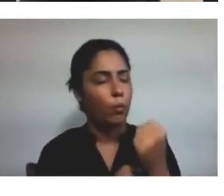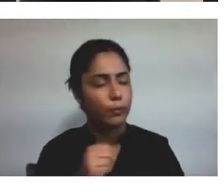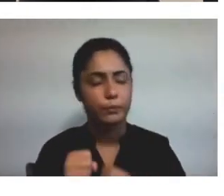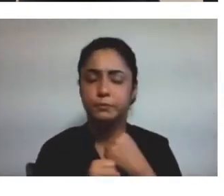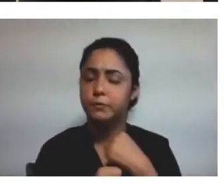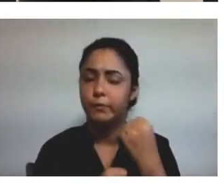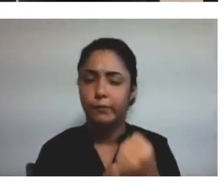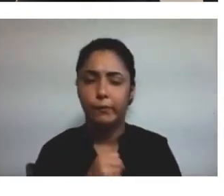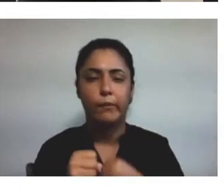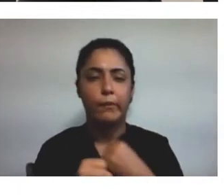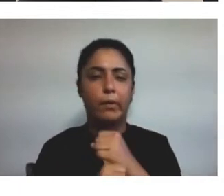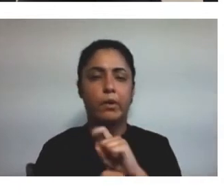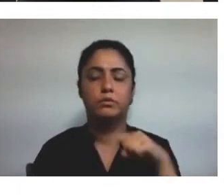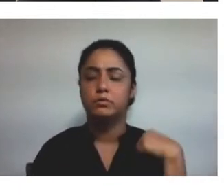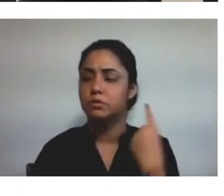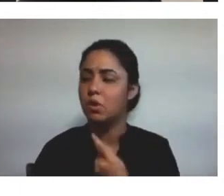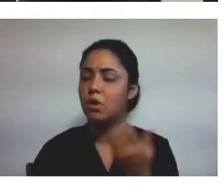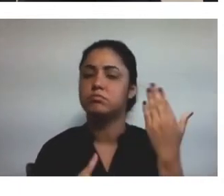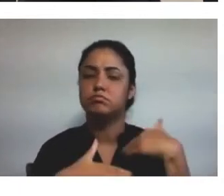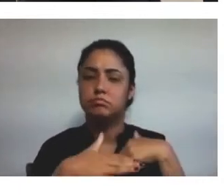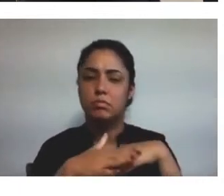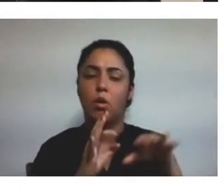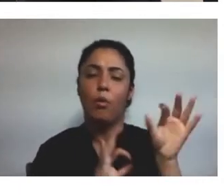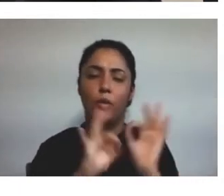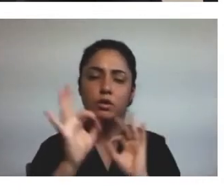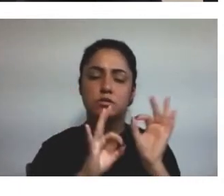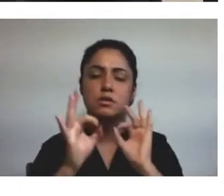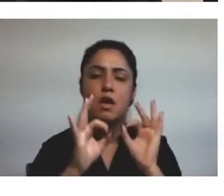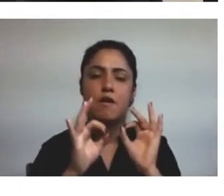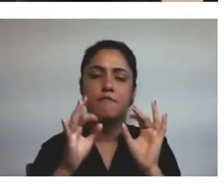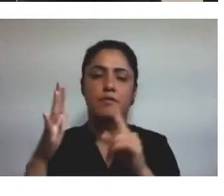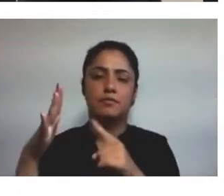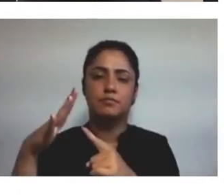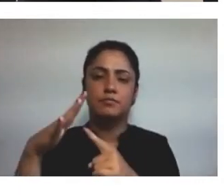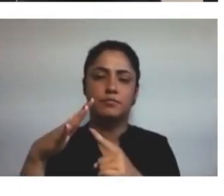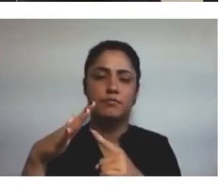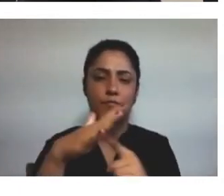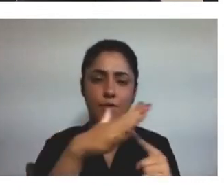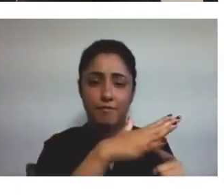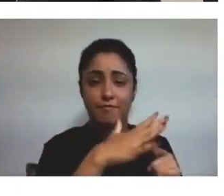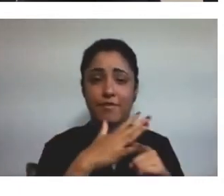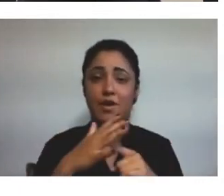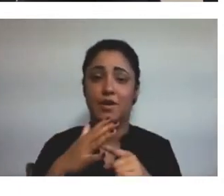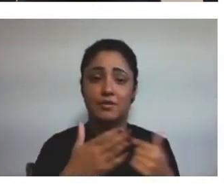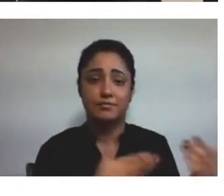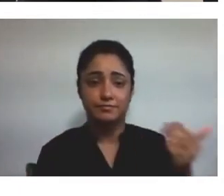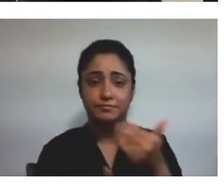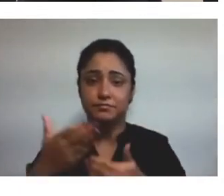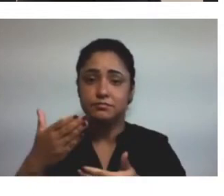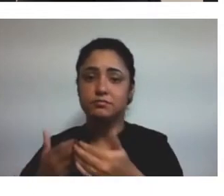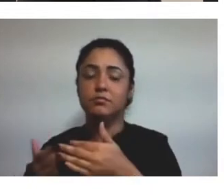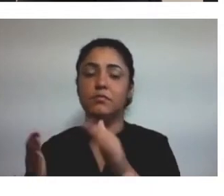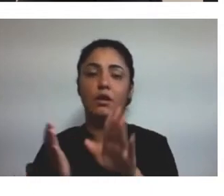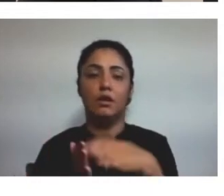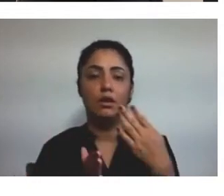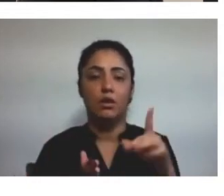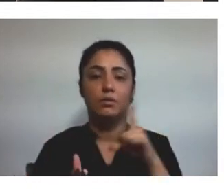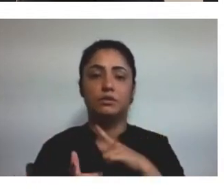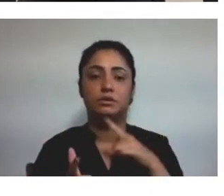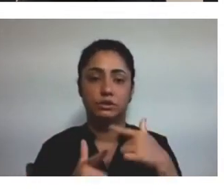desenvolver alguma feira de troca de livros, só que aí havia um problema, que os livros